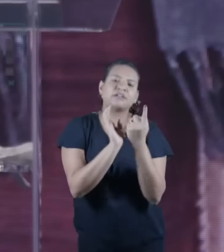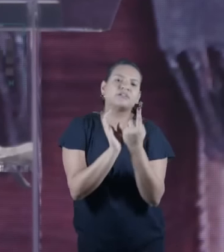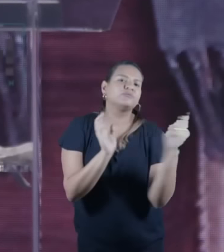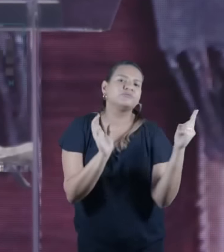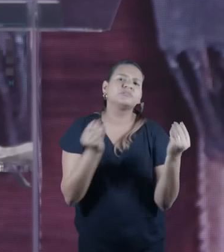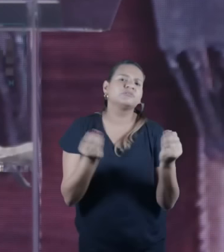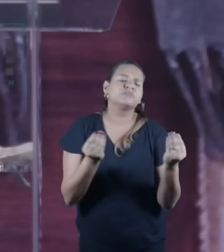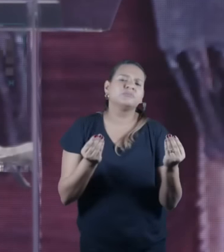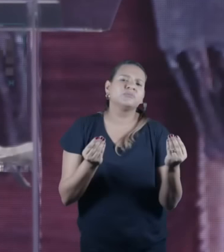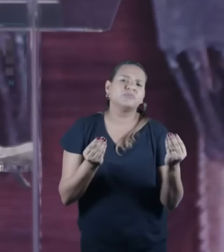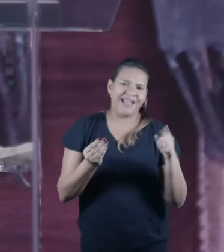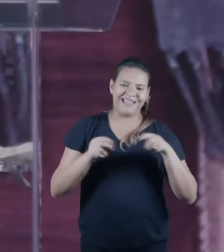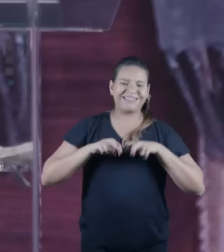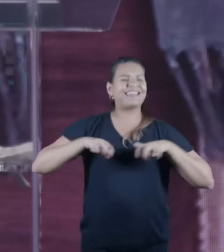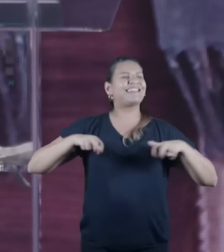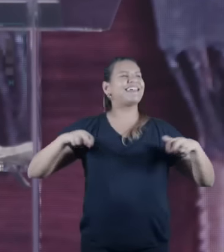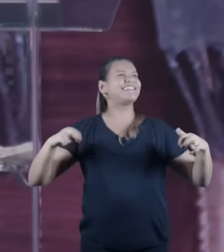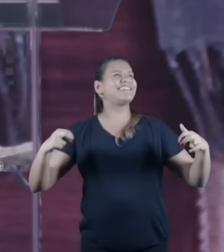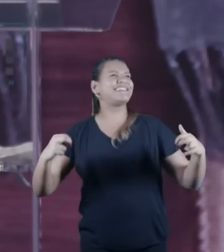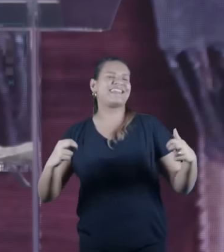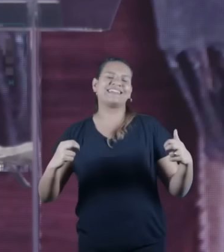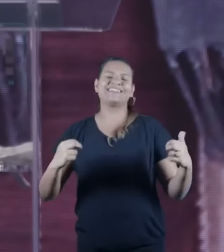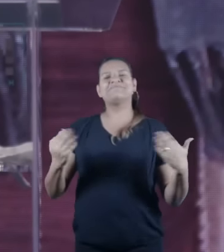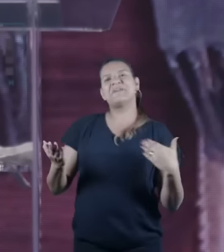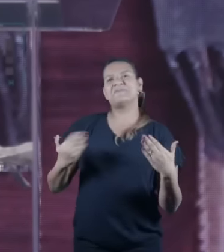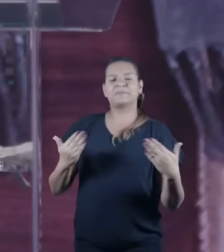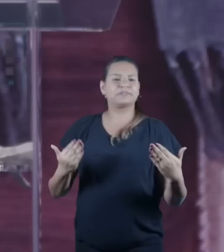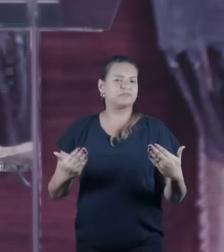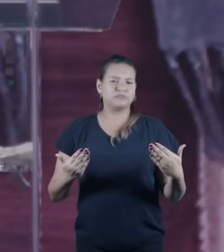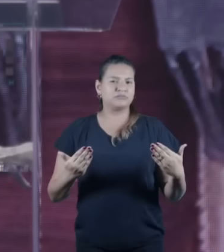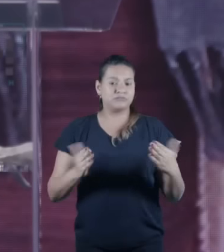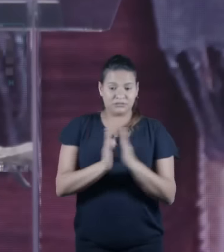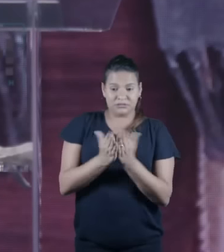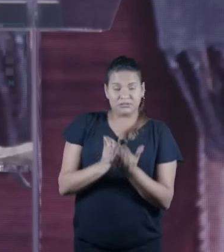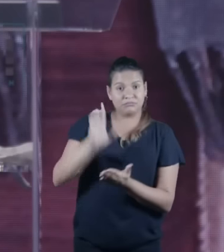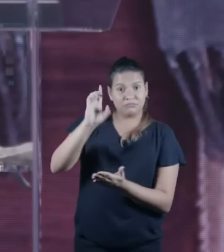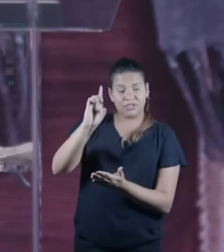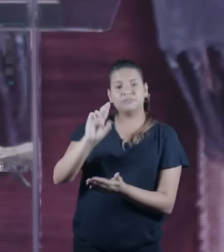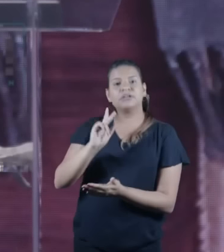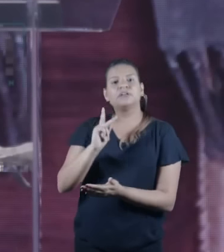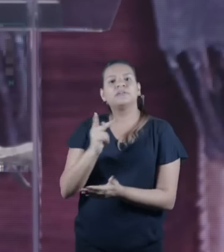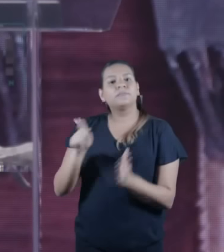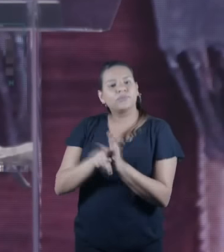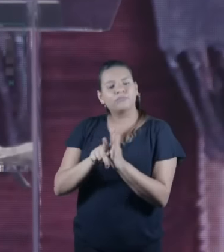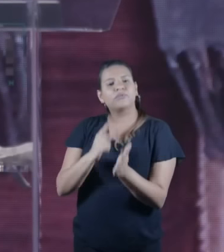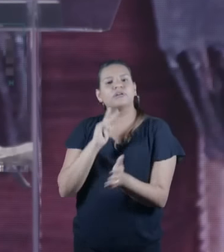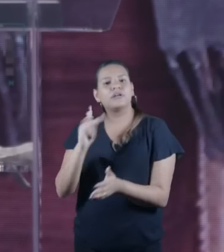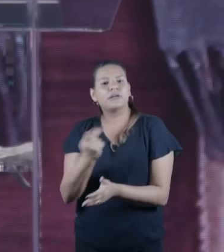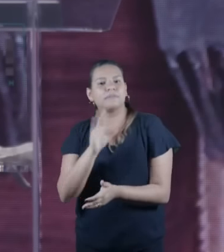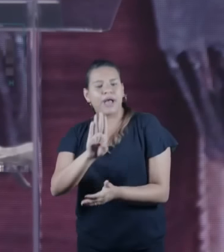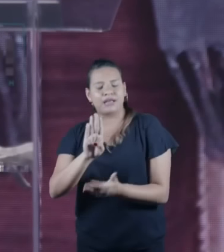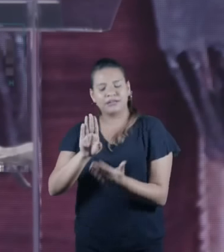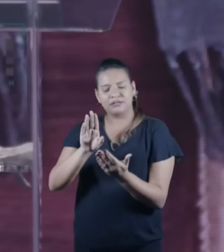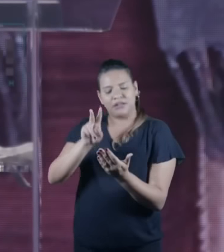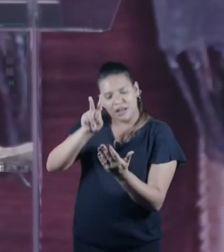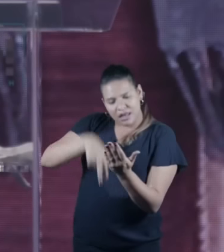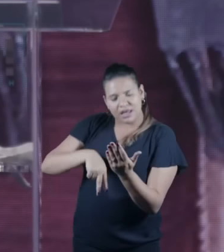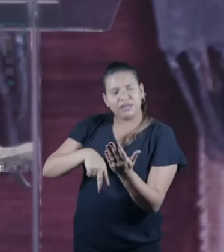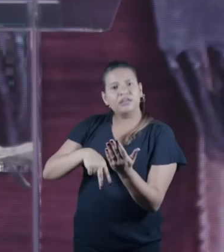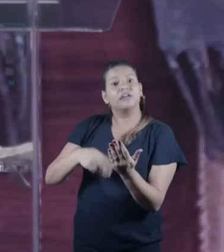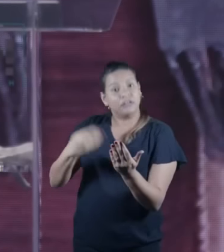comer com eles se a gente quer entender a bíblia hebraica se a gente tiver um tempinho vamos aprender hebraico